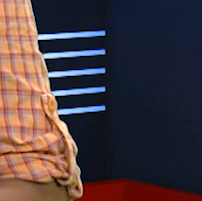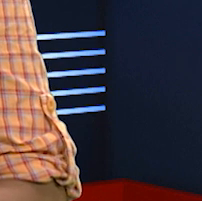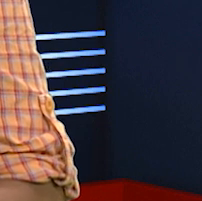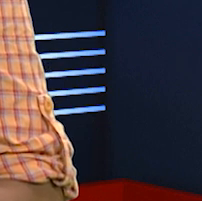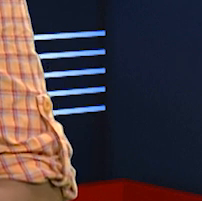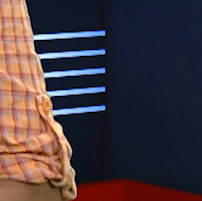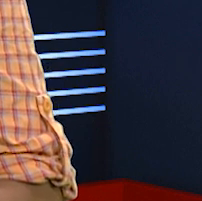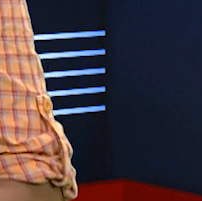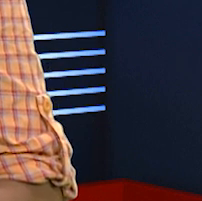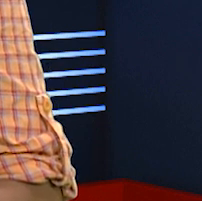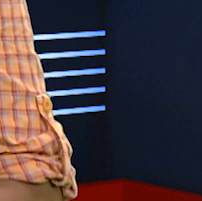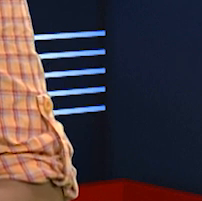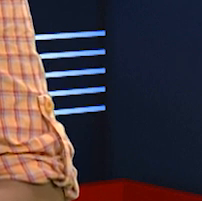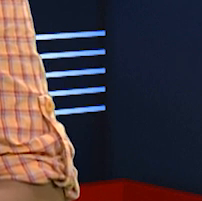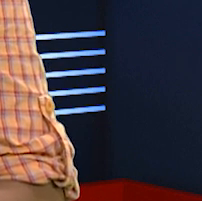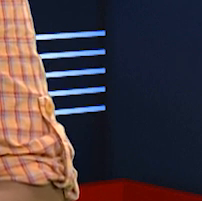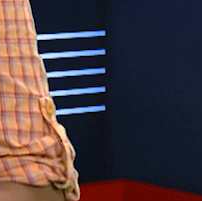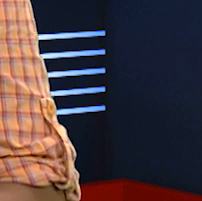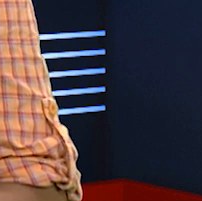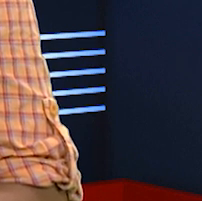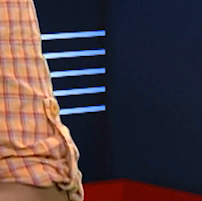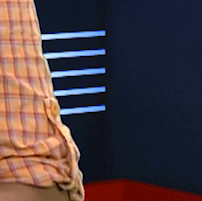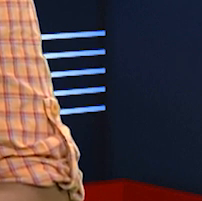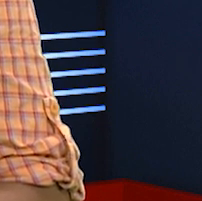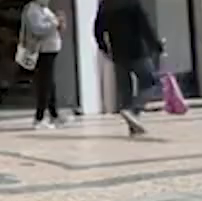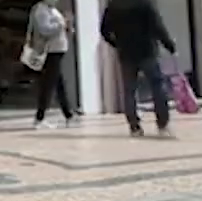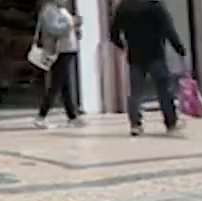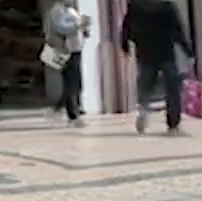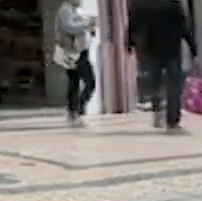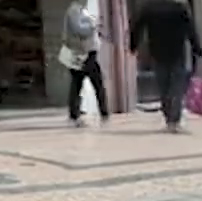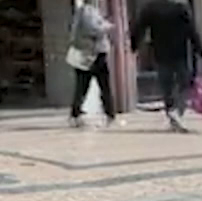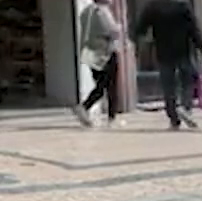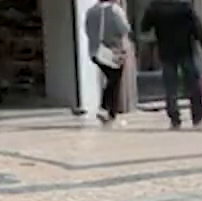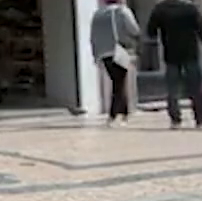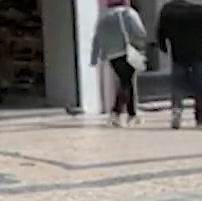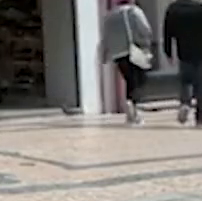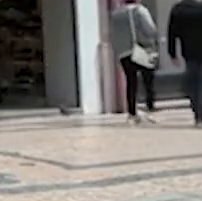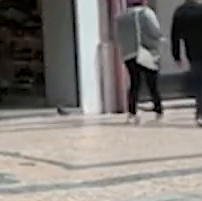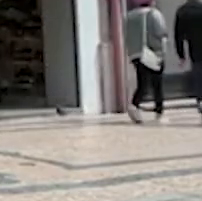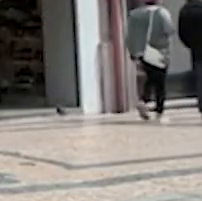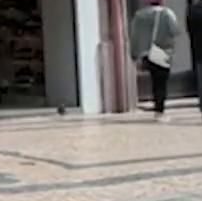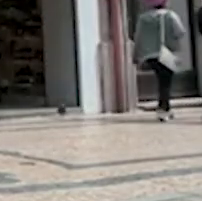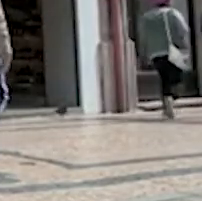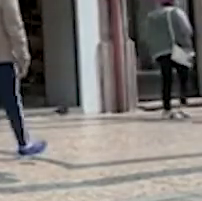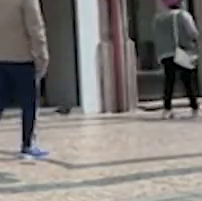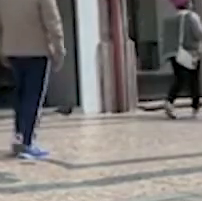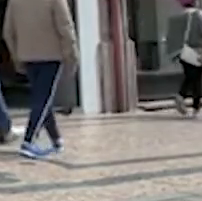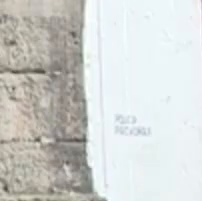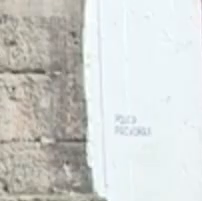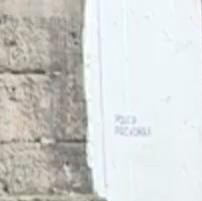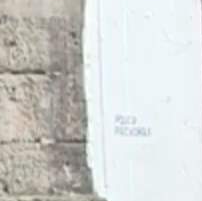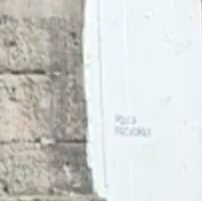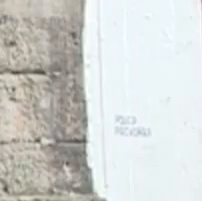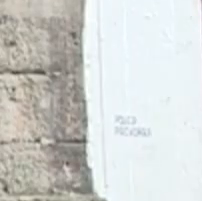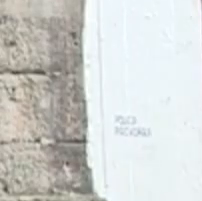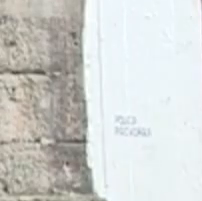solteiro e festas de celebração de divórcios a crise no setor nupcial registrada nos últimos dois anos